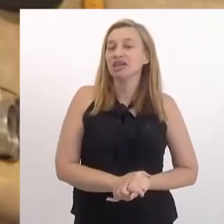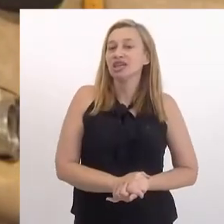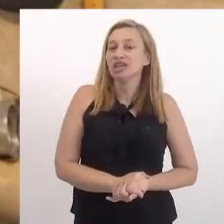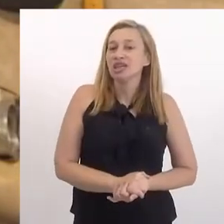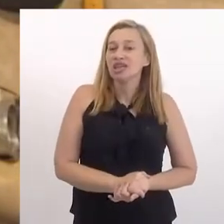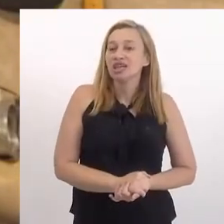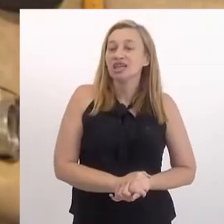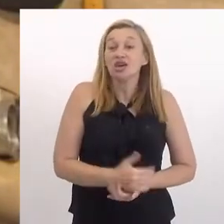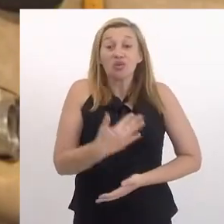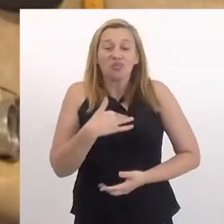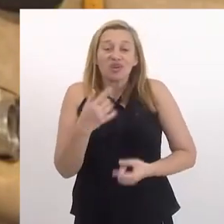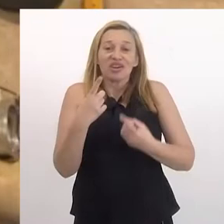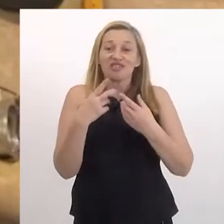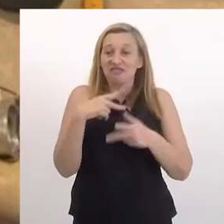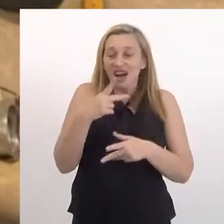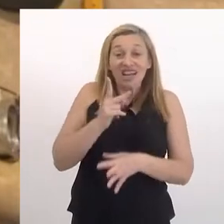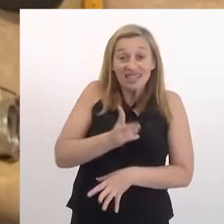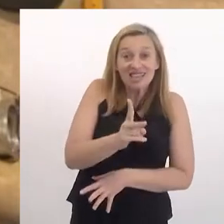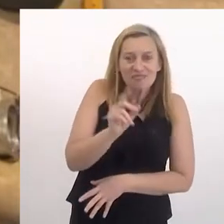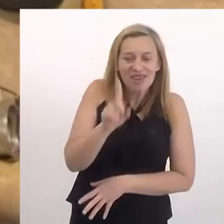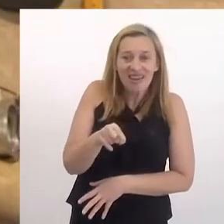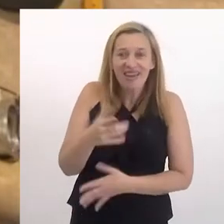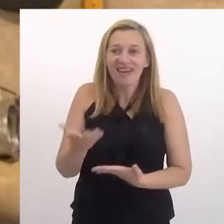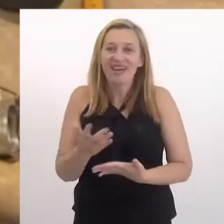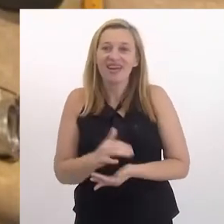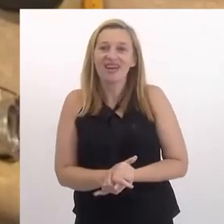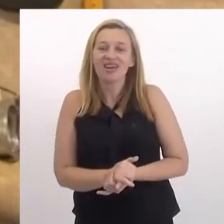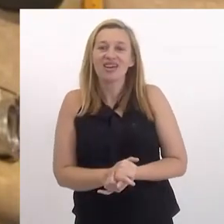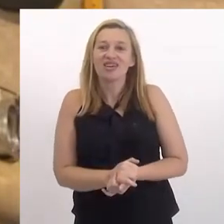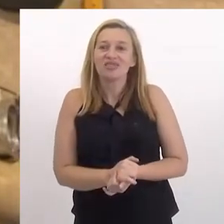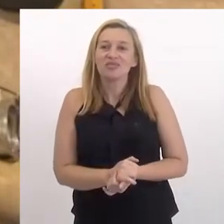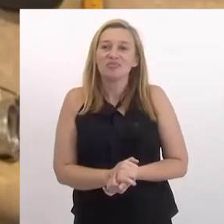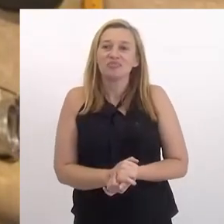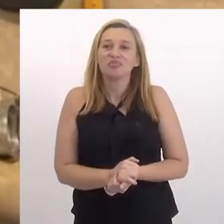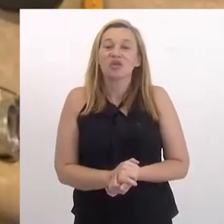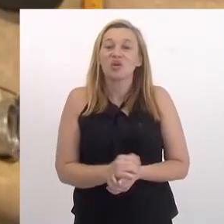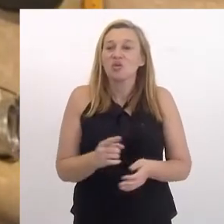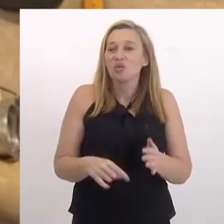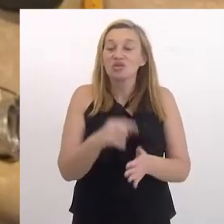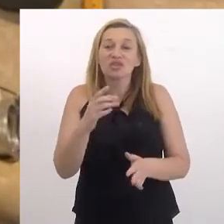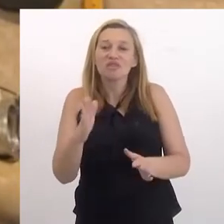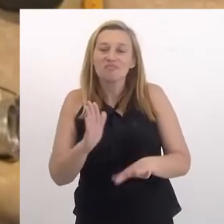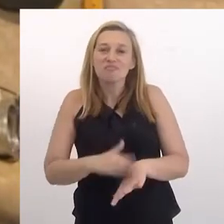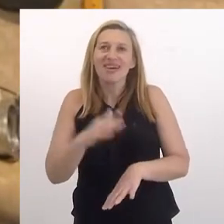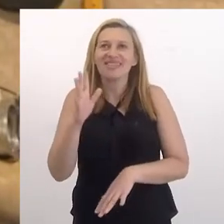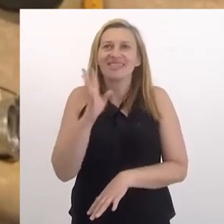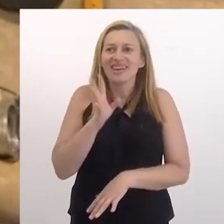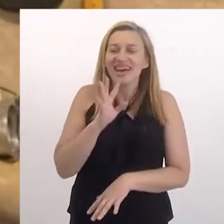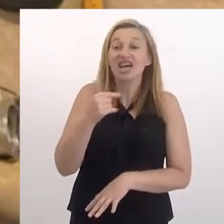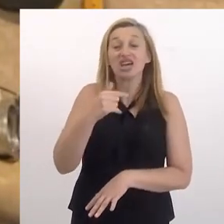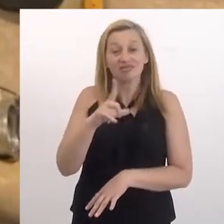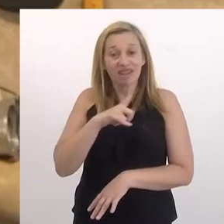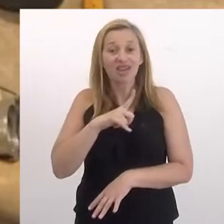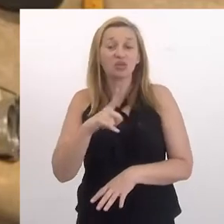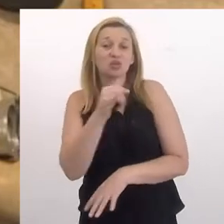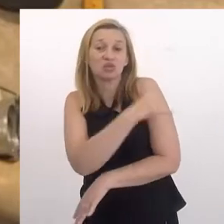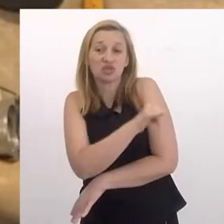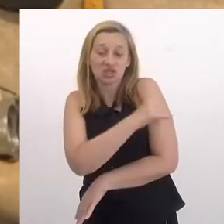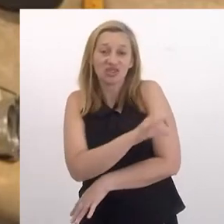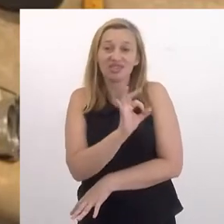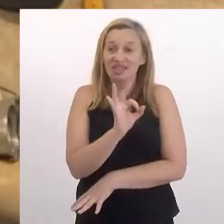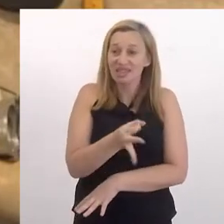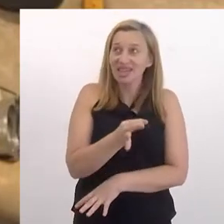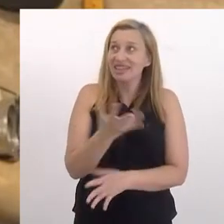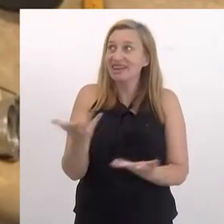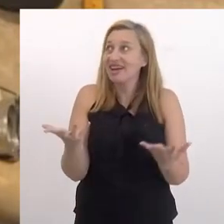E a gente... O meu discurso é sempre aquele de que... Uma das coisas mais legais que eu acho que tem no Rio de Janeiro,